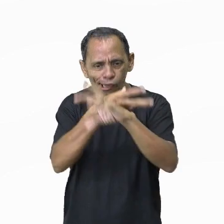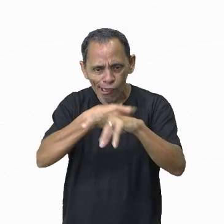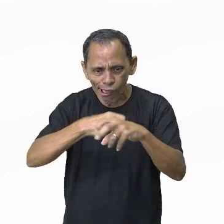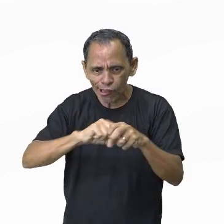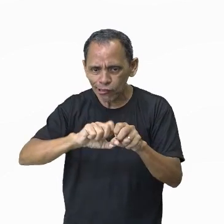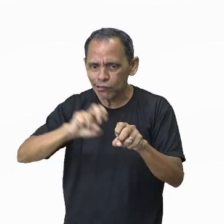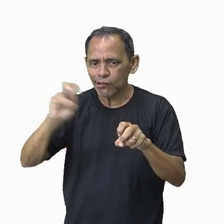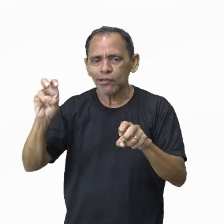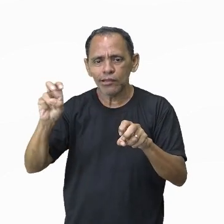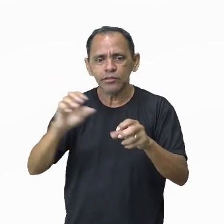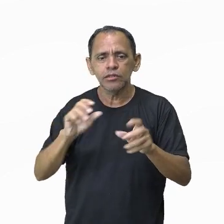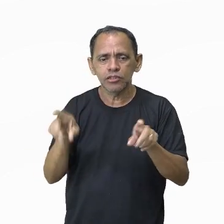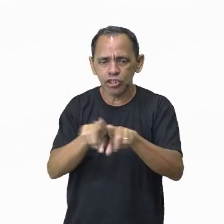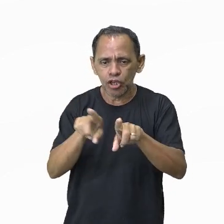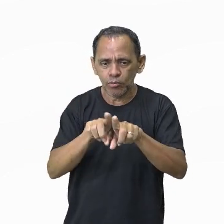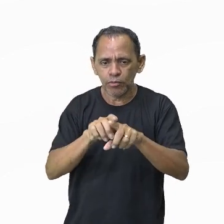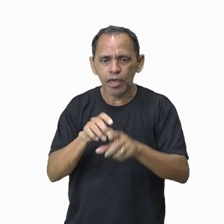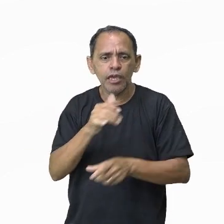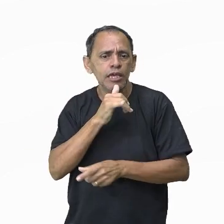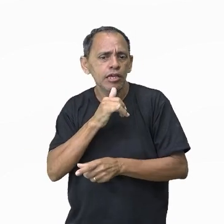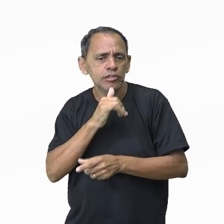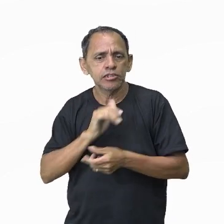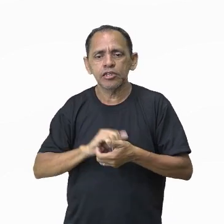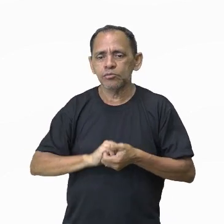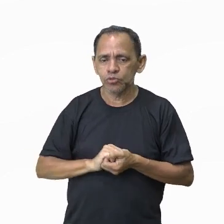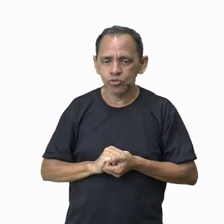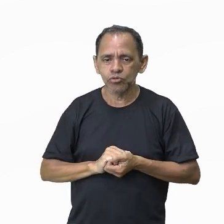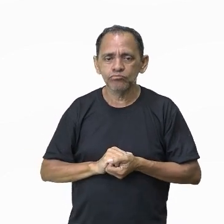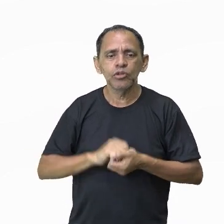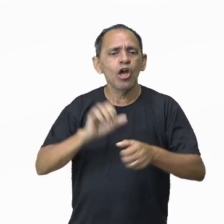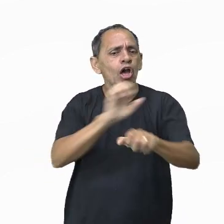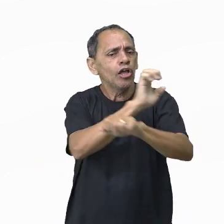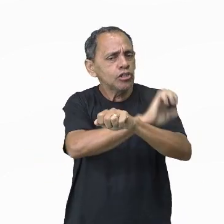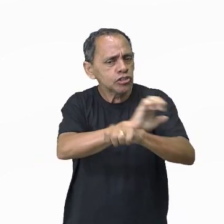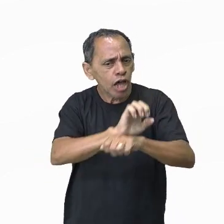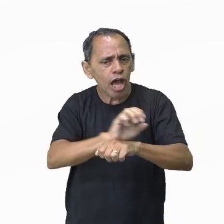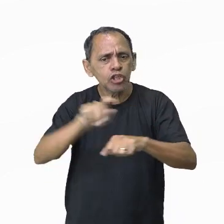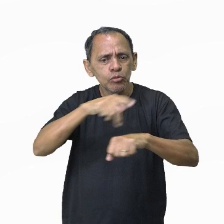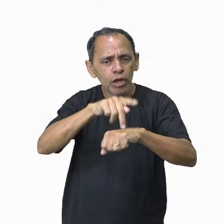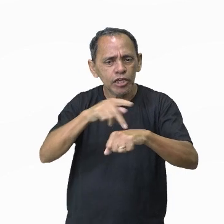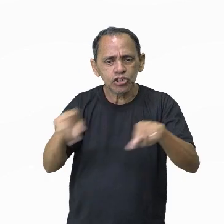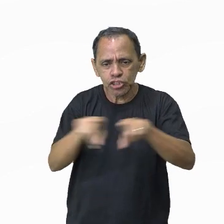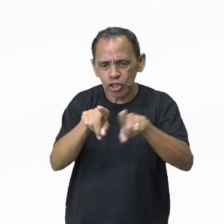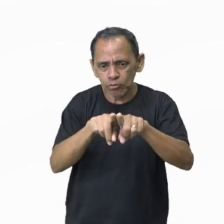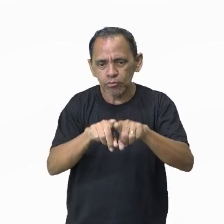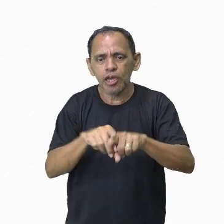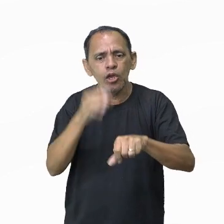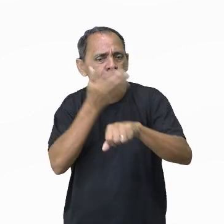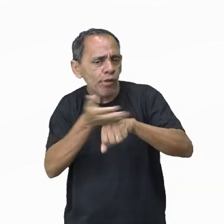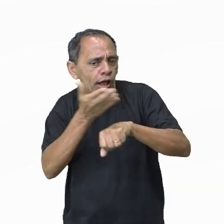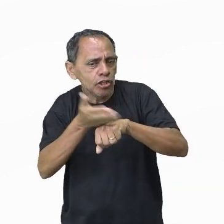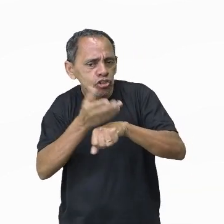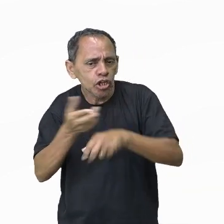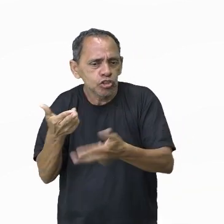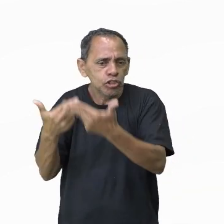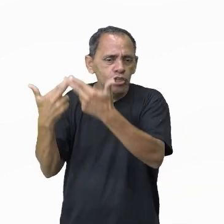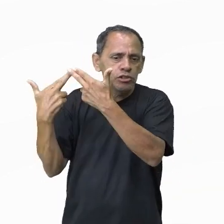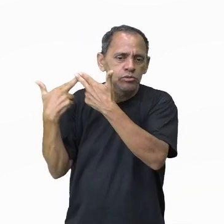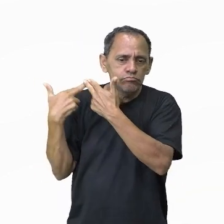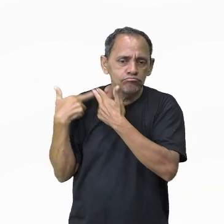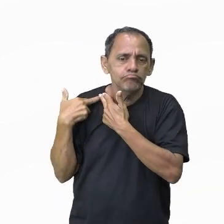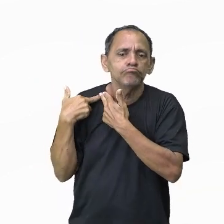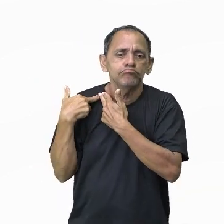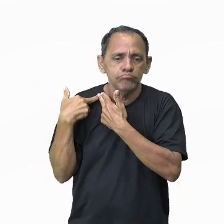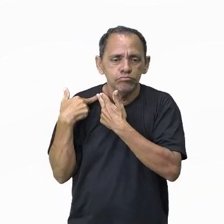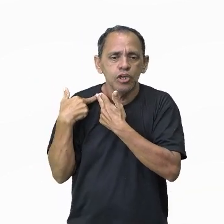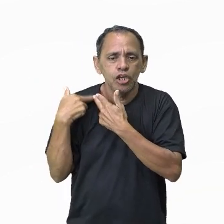Exemplos, interculturalidade no Estado e no País. E, por fim, exercitando o respeito à diversidade cultural.